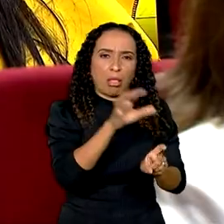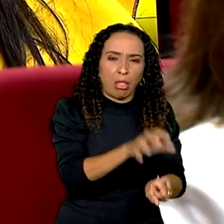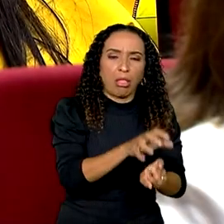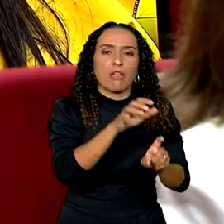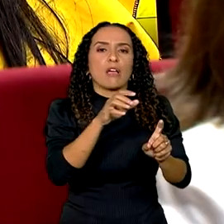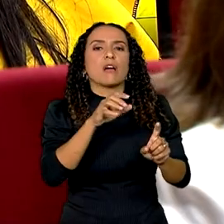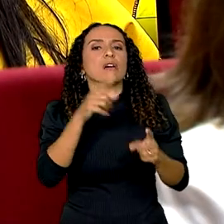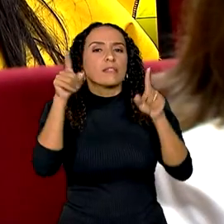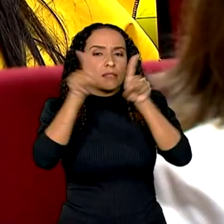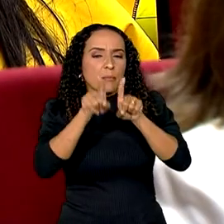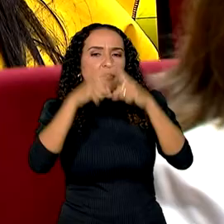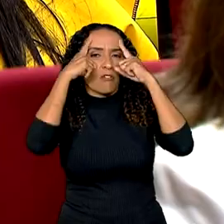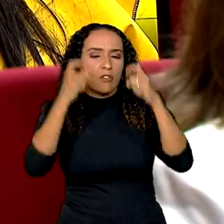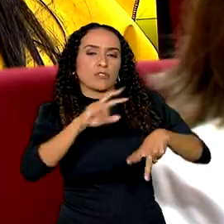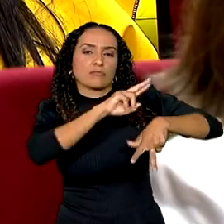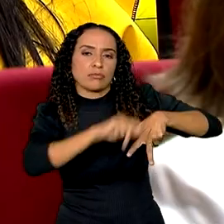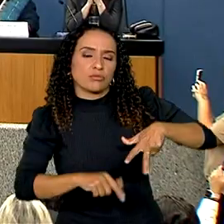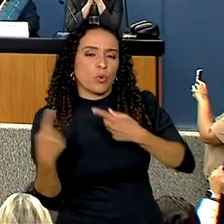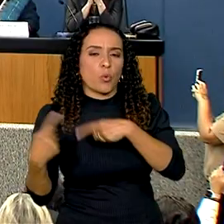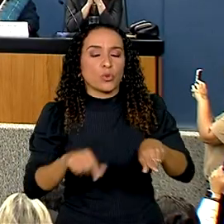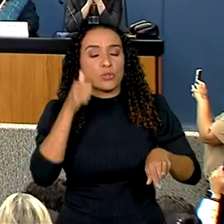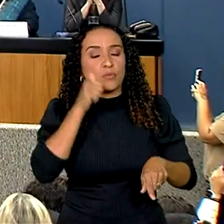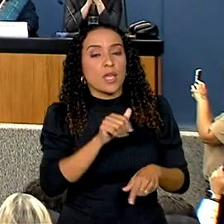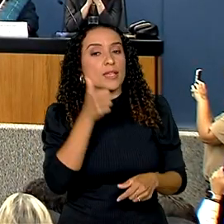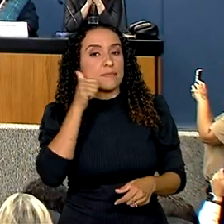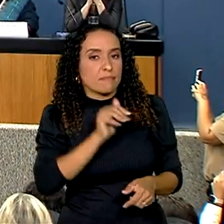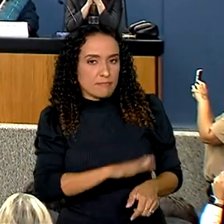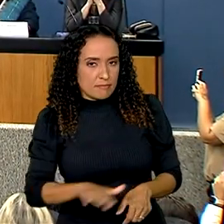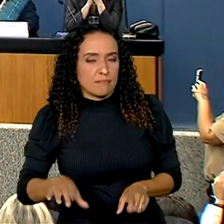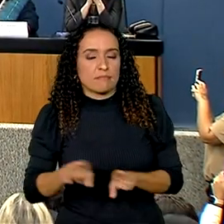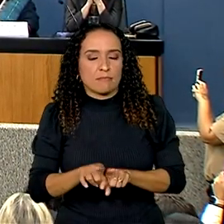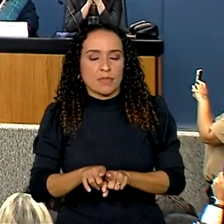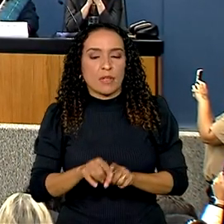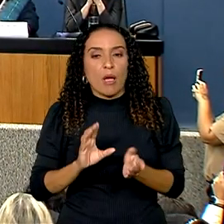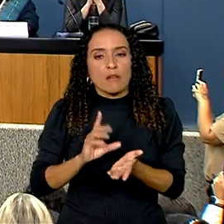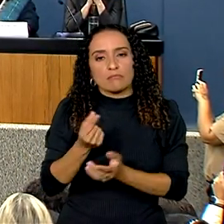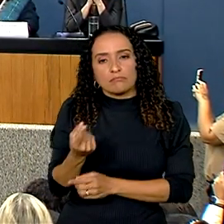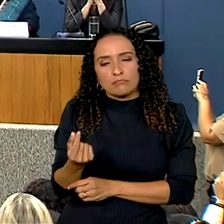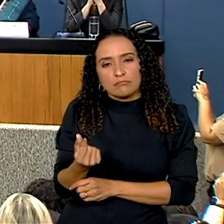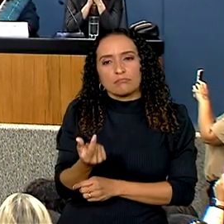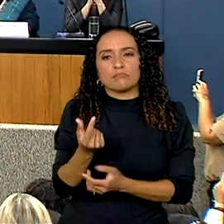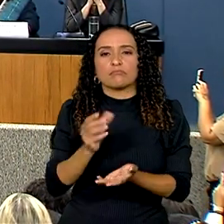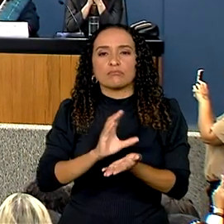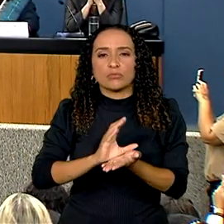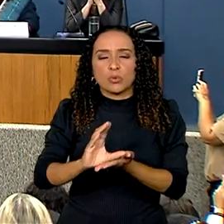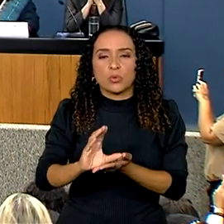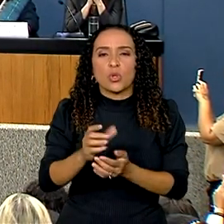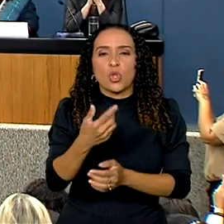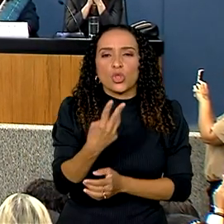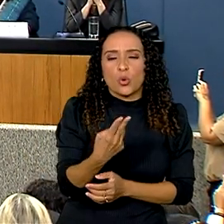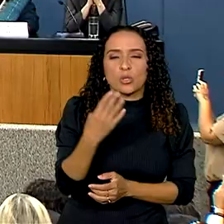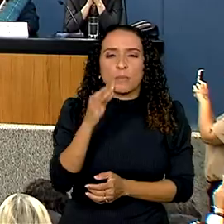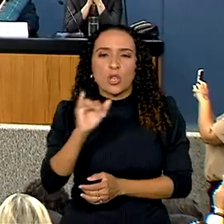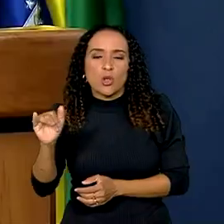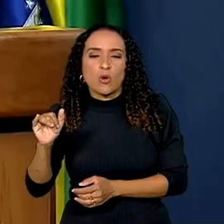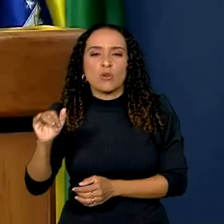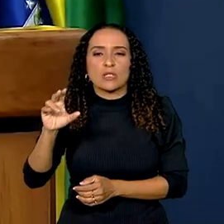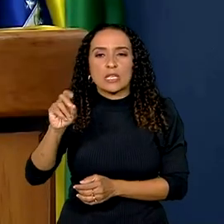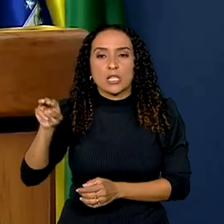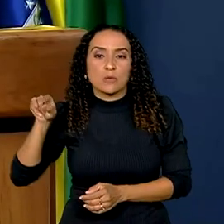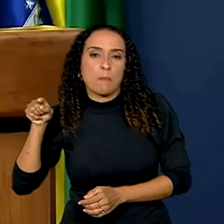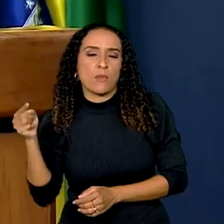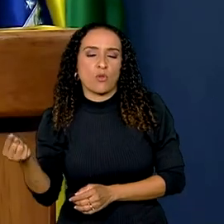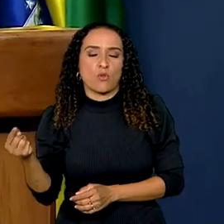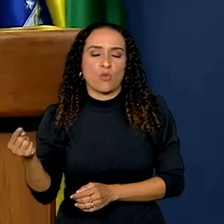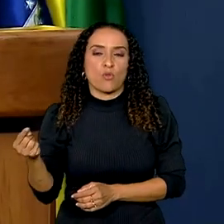gênero contra mulheres e meninas. Com orçamento previsto de R$ 2,5 bilhões, o